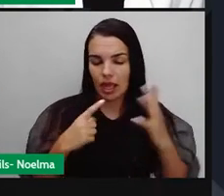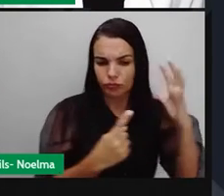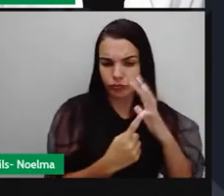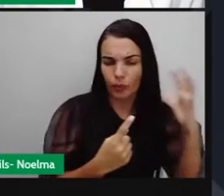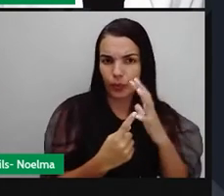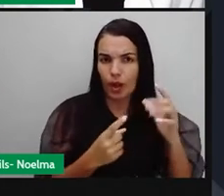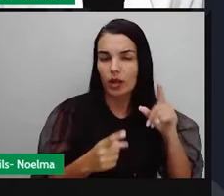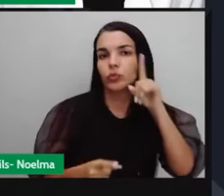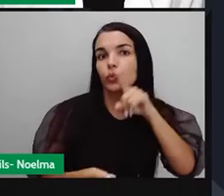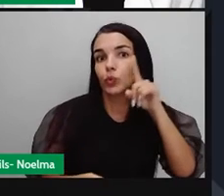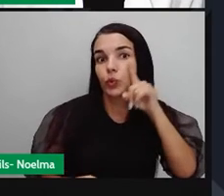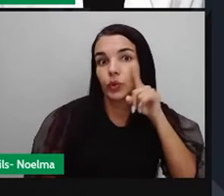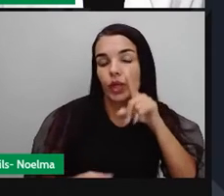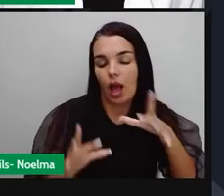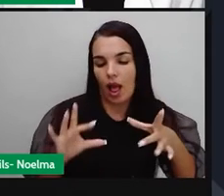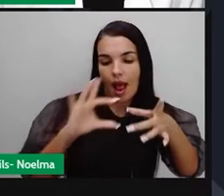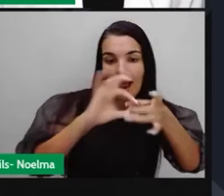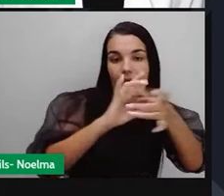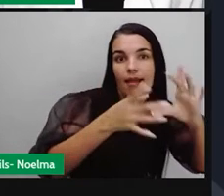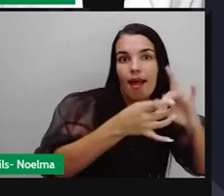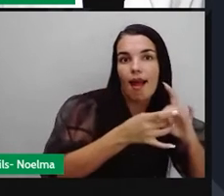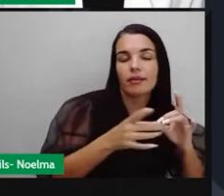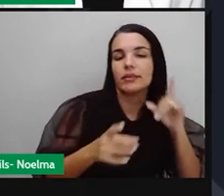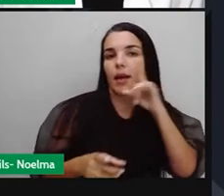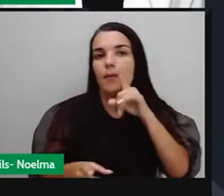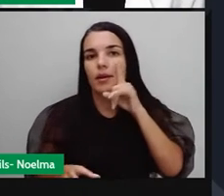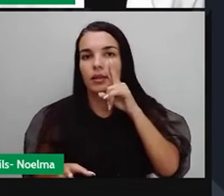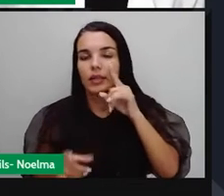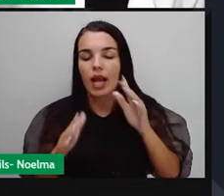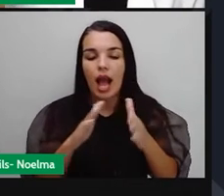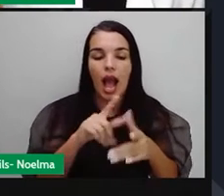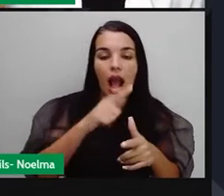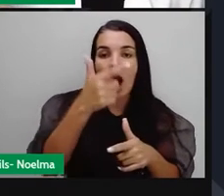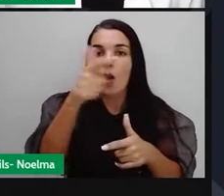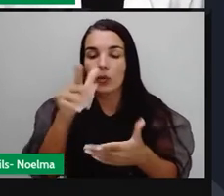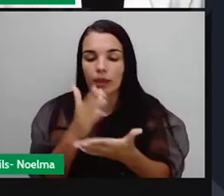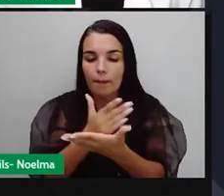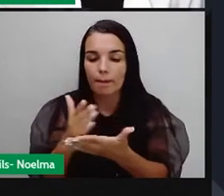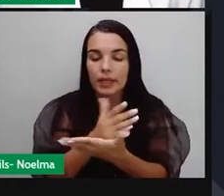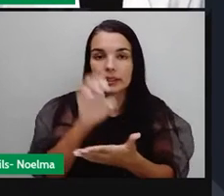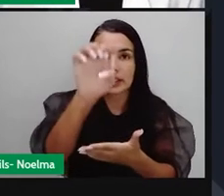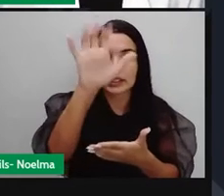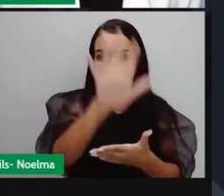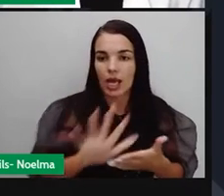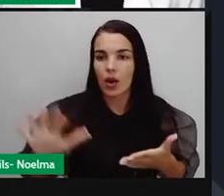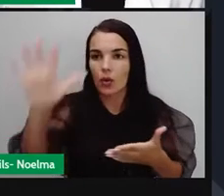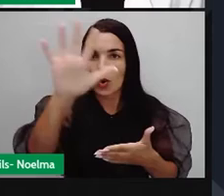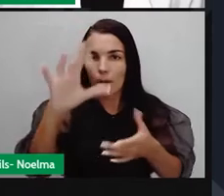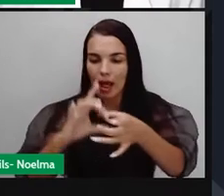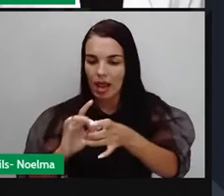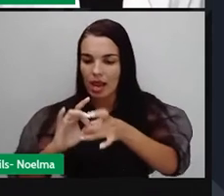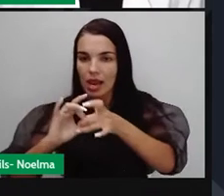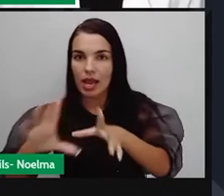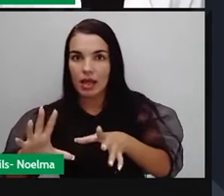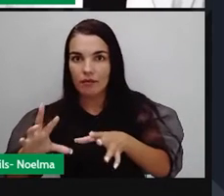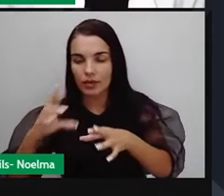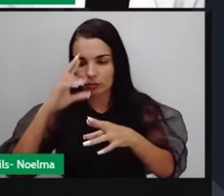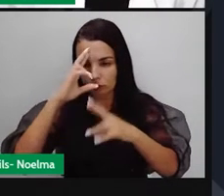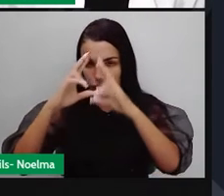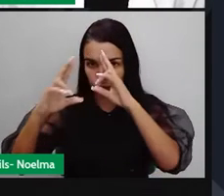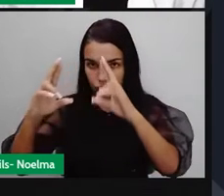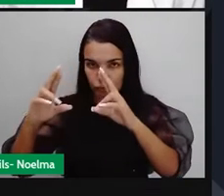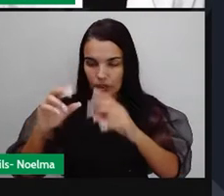Unidos, eram aliados americanos. Uma parte da Europa, ela tinha sido libertada do nazismo pela União Soviética,